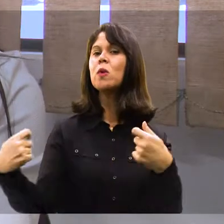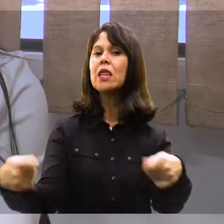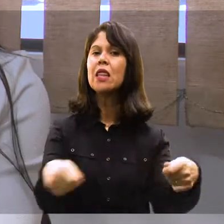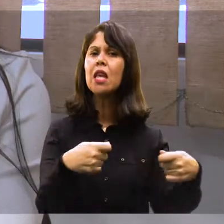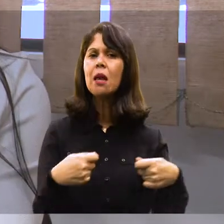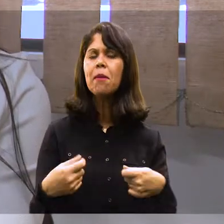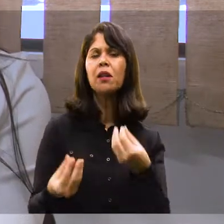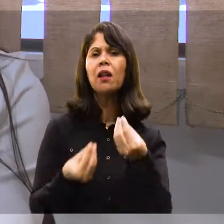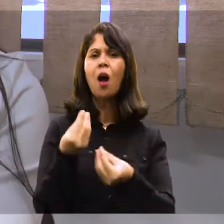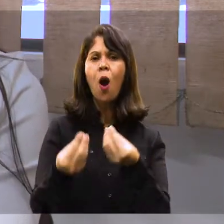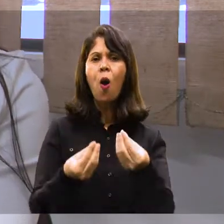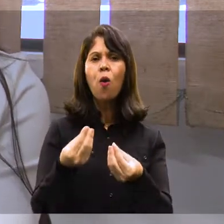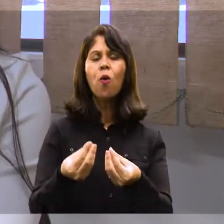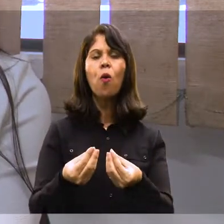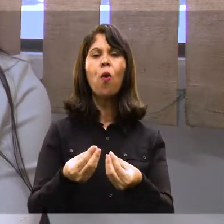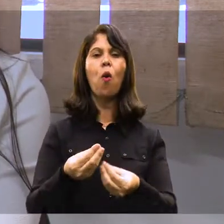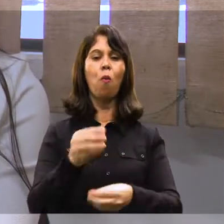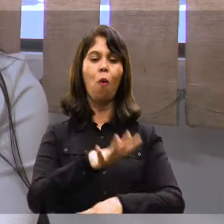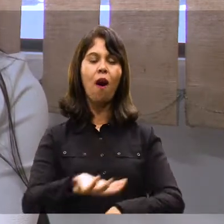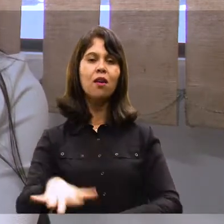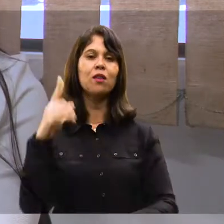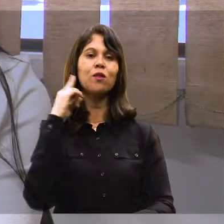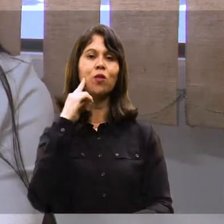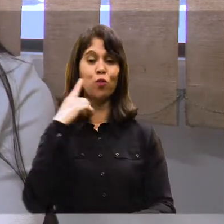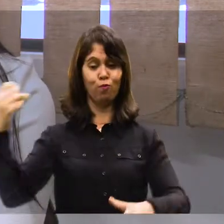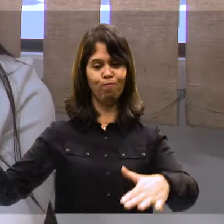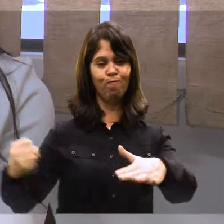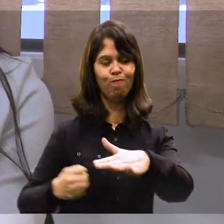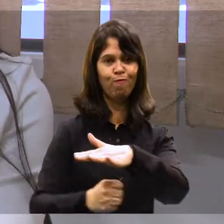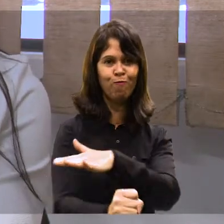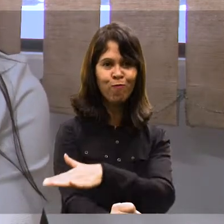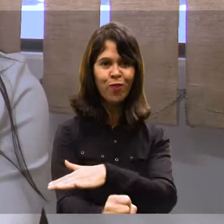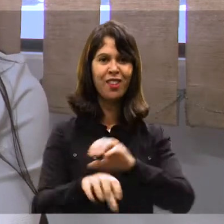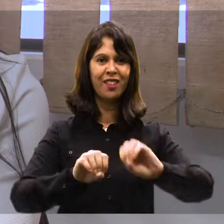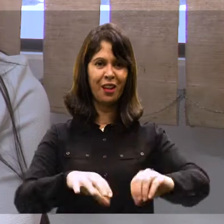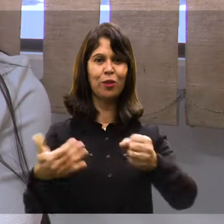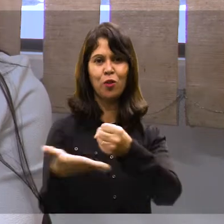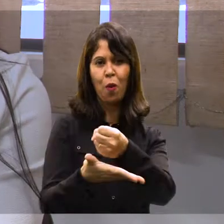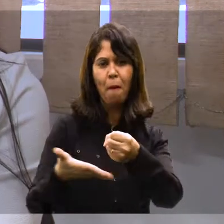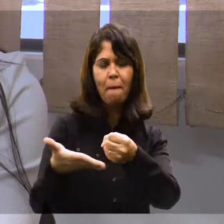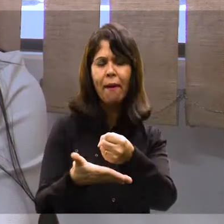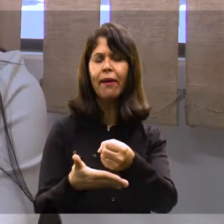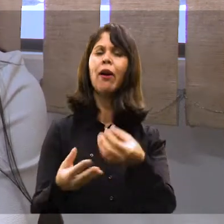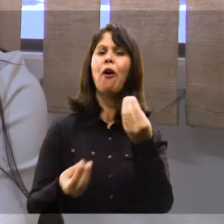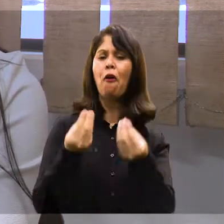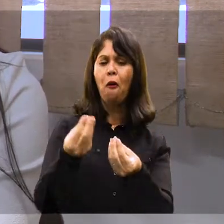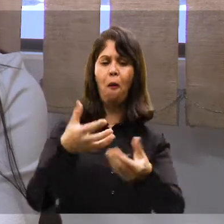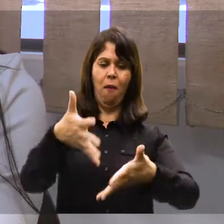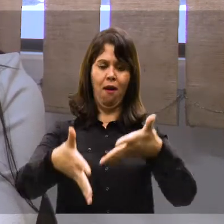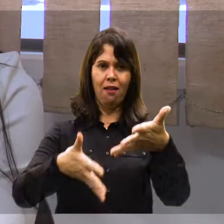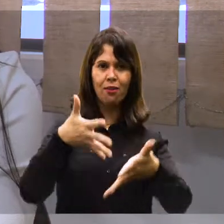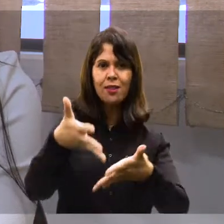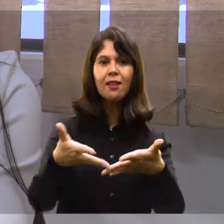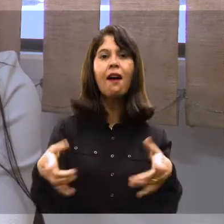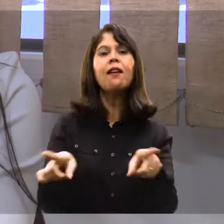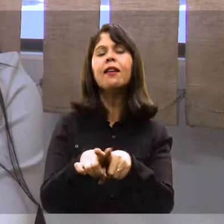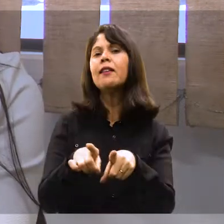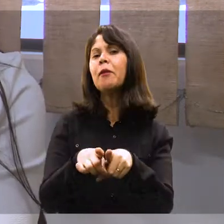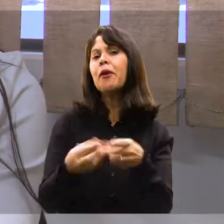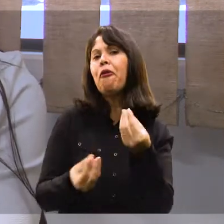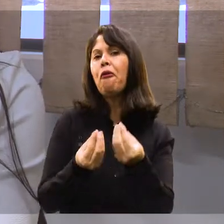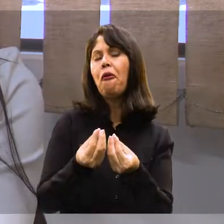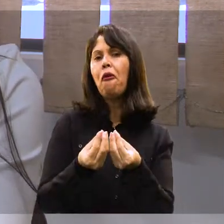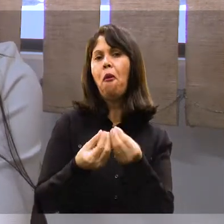muita demanda em relação à inserção dos surdos na educação básica por conta da língua de sinais e de